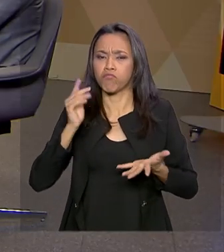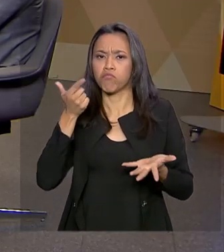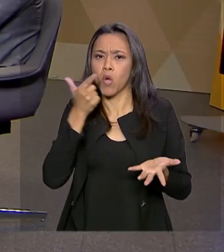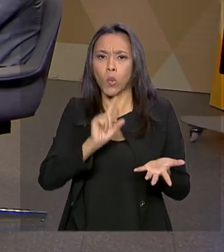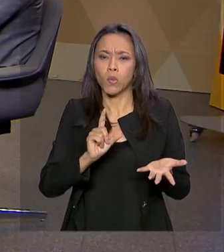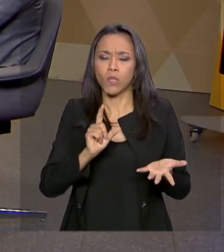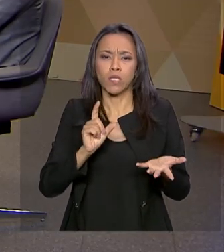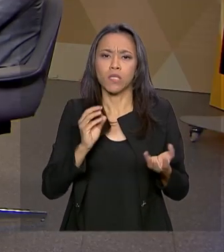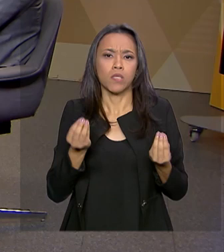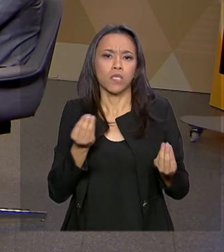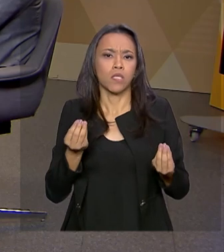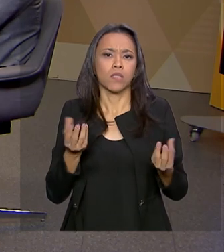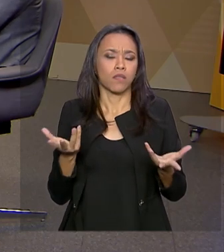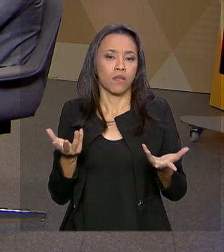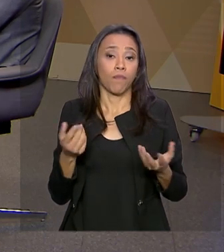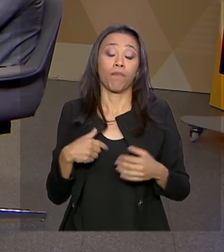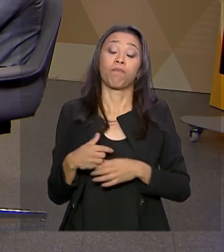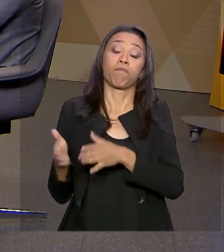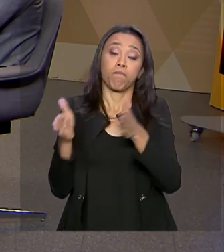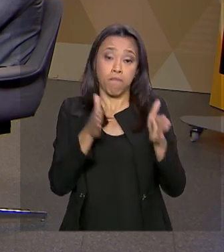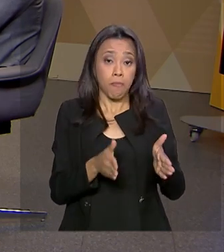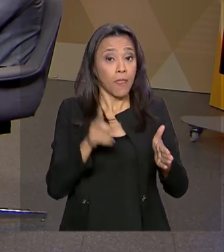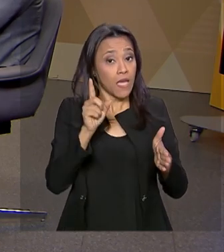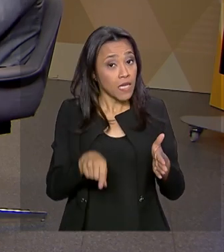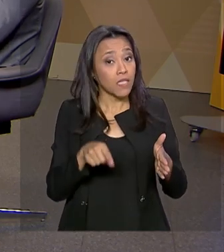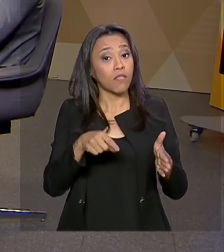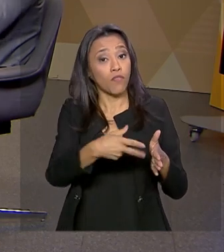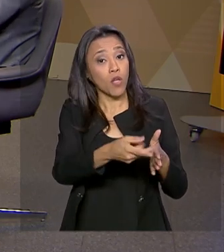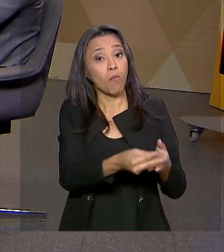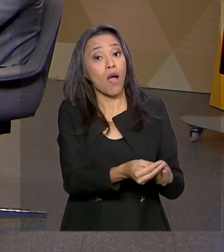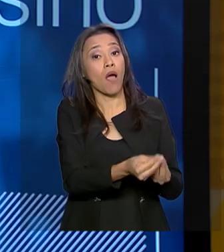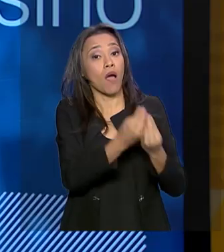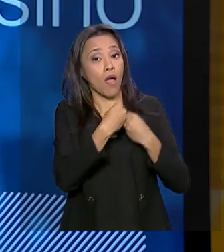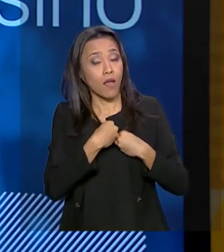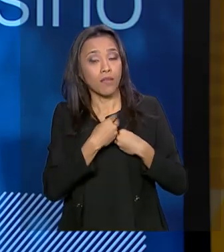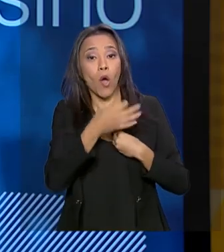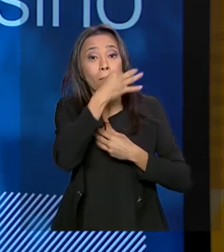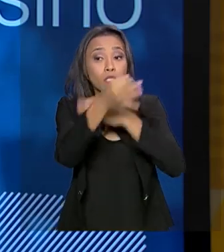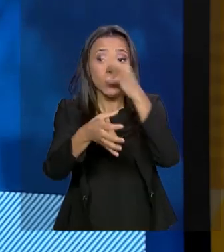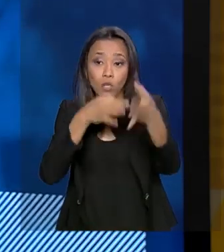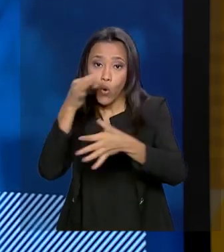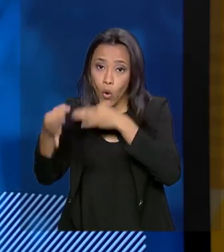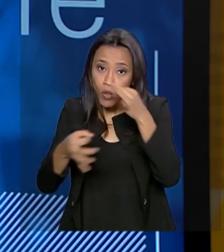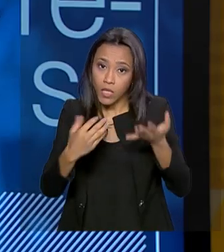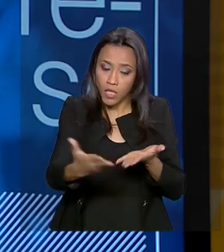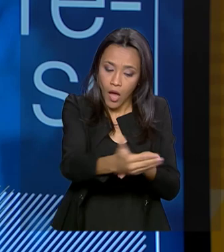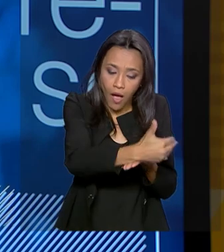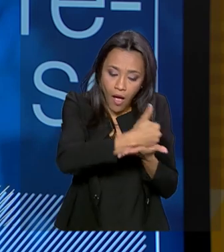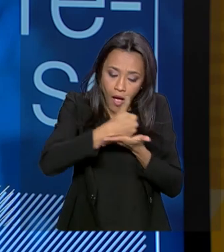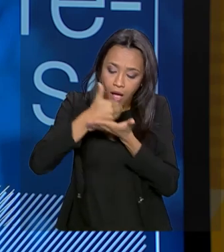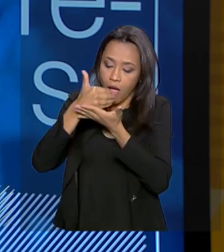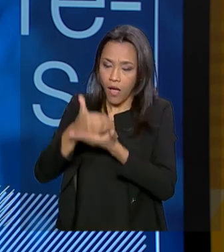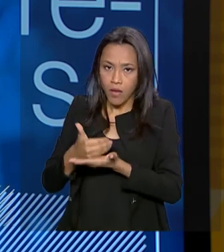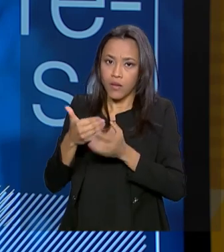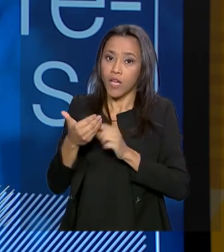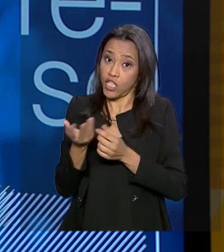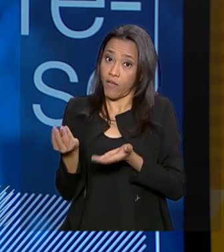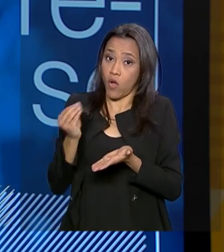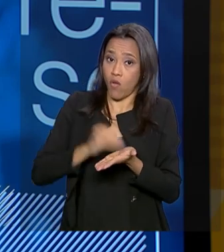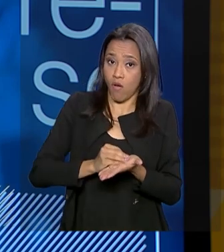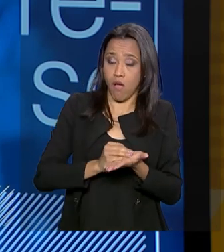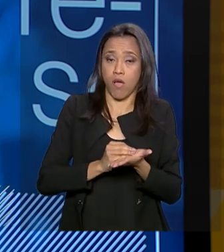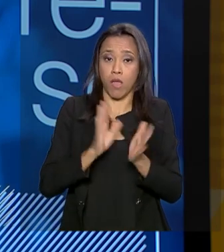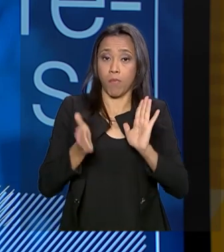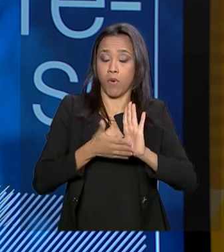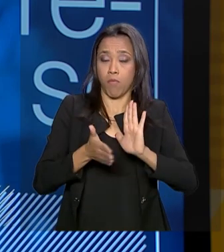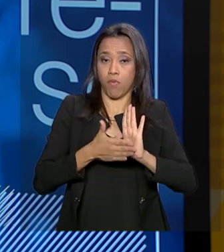questão? Essa já foi uma contribuição da consulta pública. Nós vamos deixar mais claro na proposta de alteração legislativa que